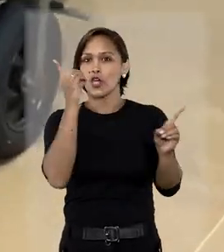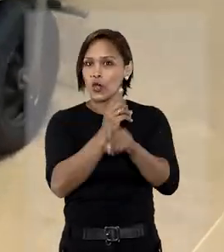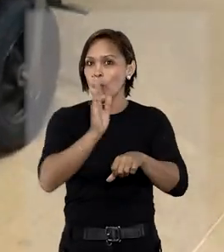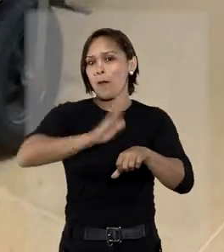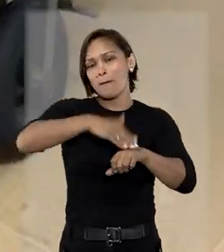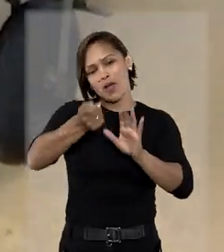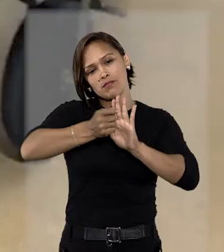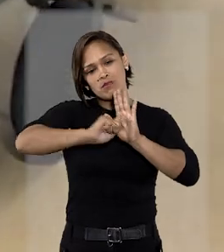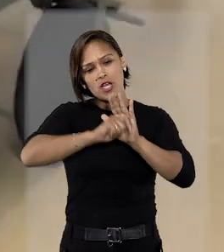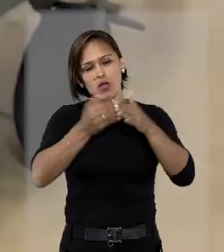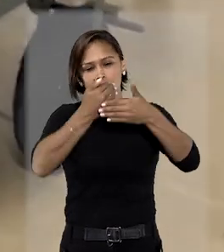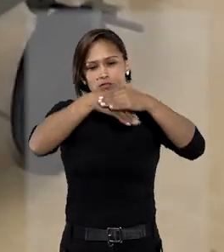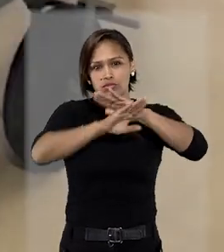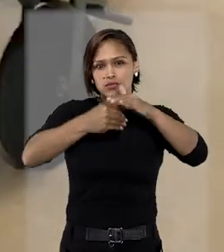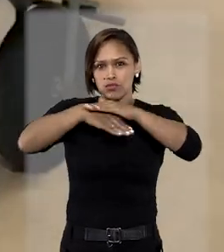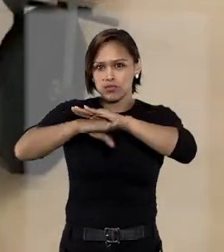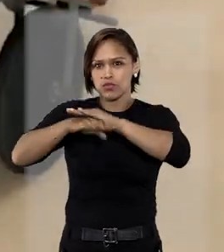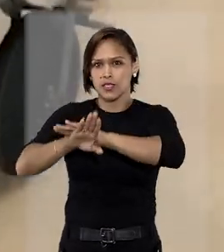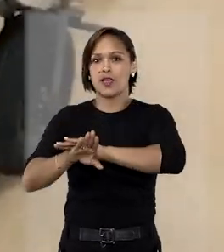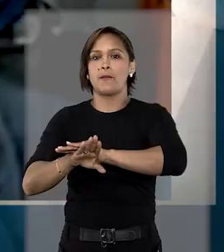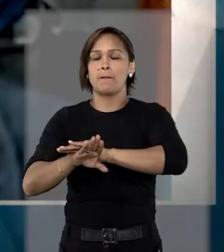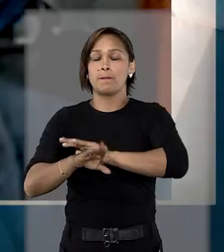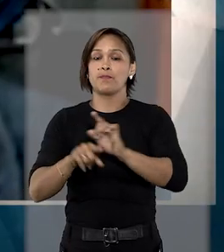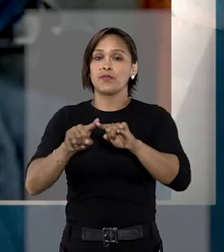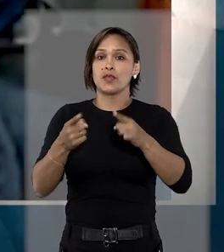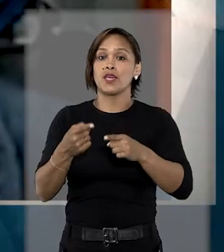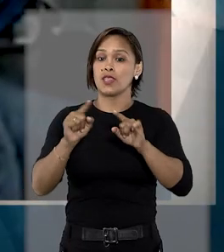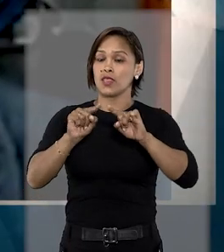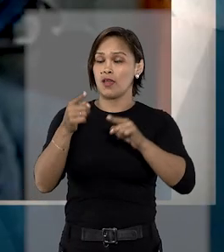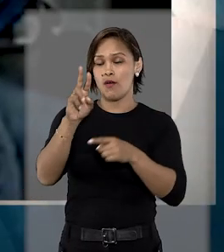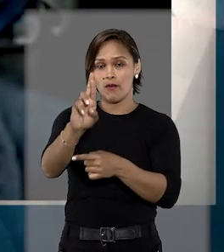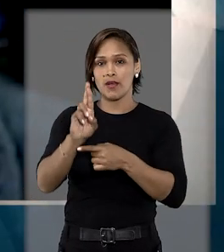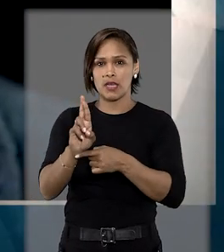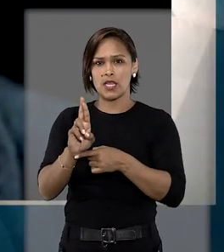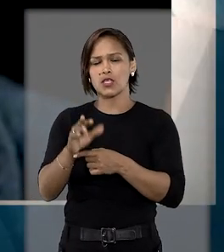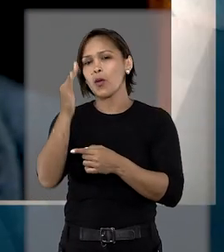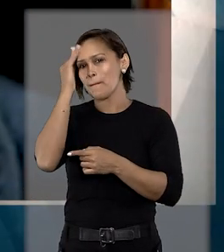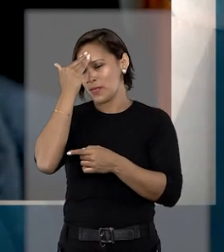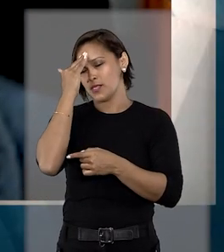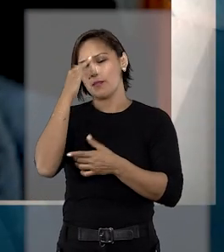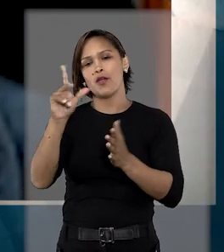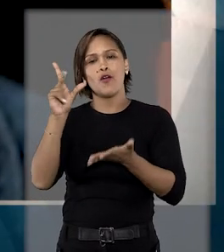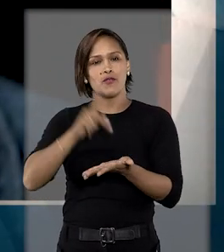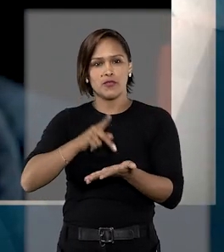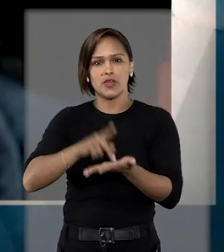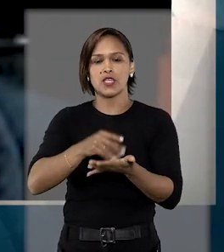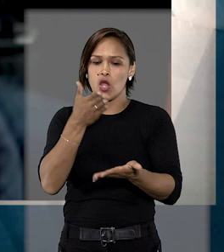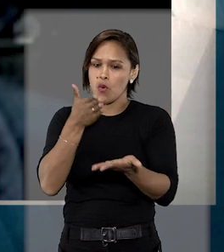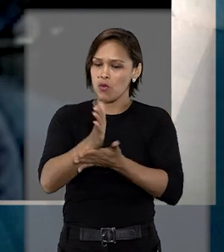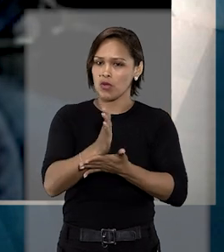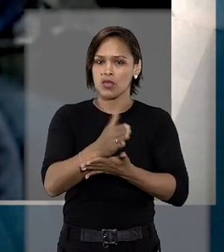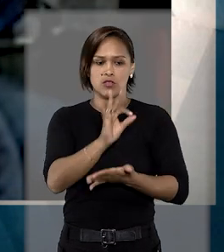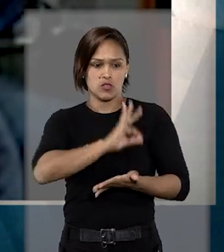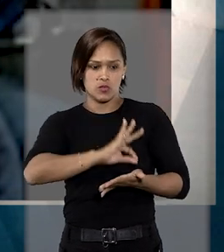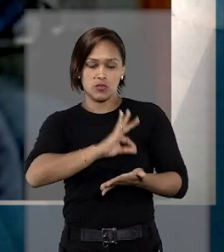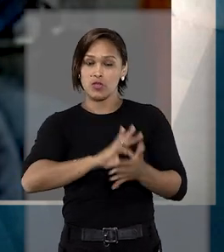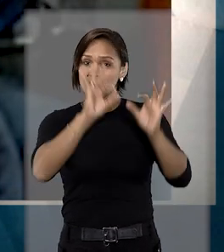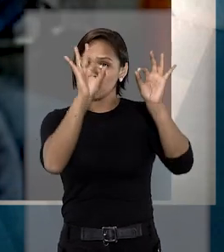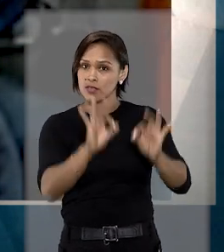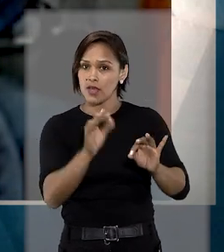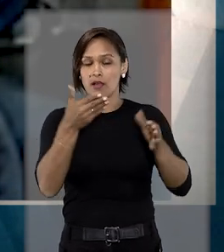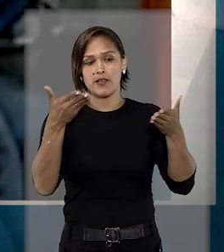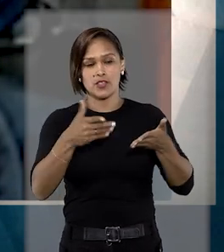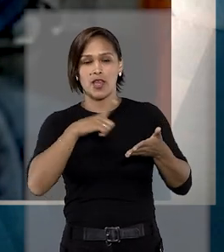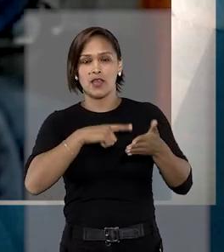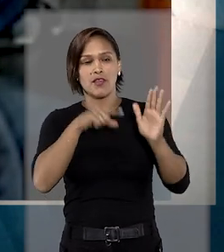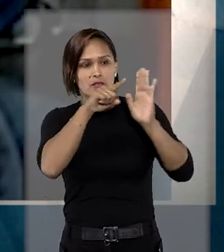mais maconha escondida debaixo de uma lona. Por isso, o relator considerou lícito o ingresso dos policiais na propriedade, já que